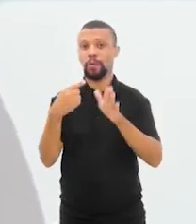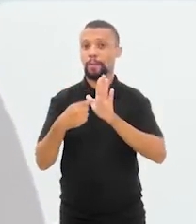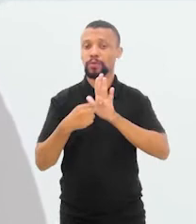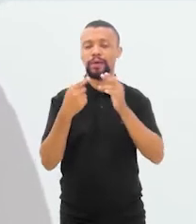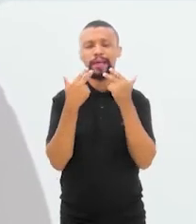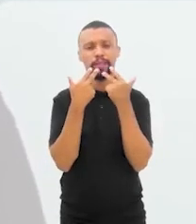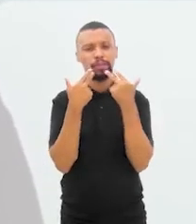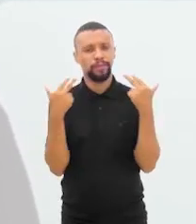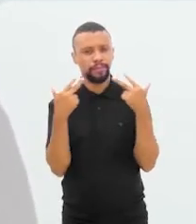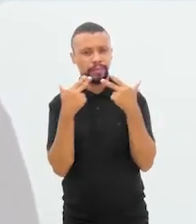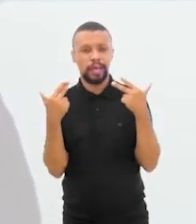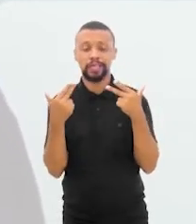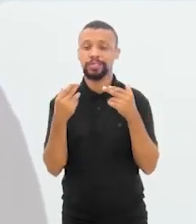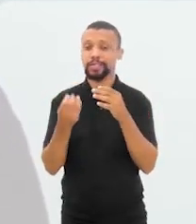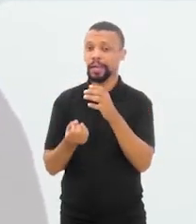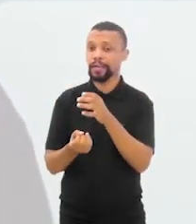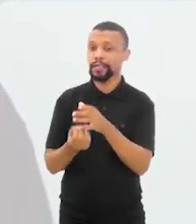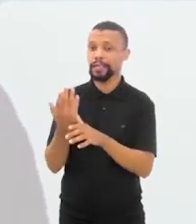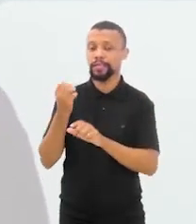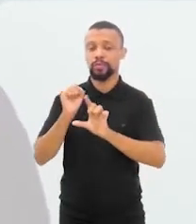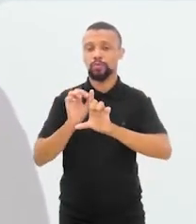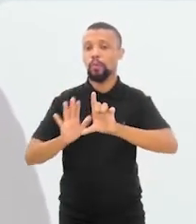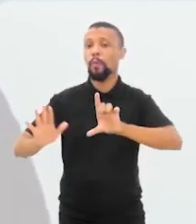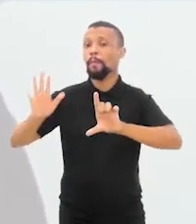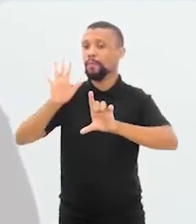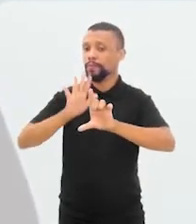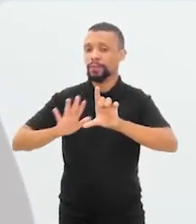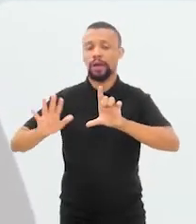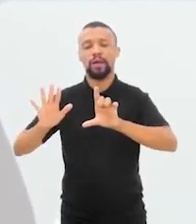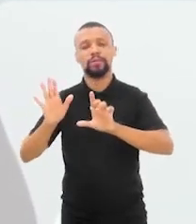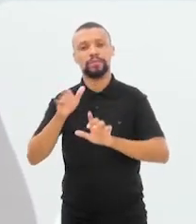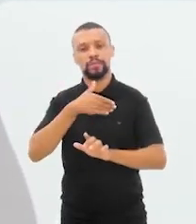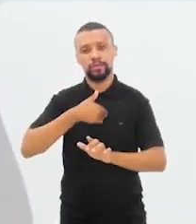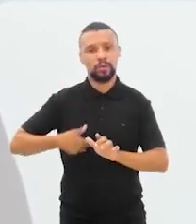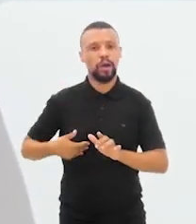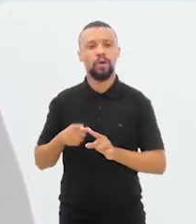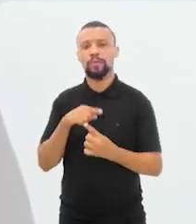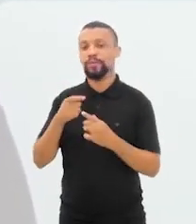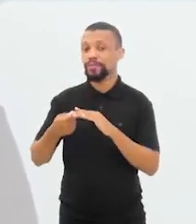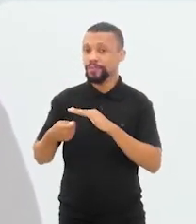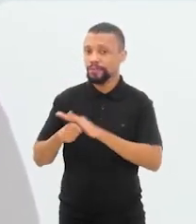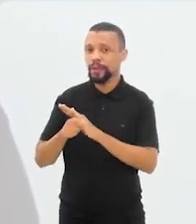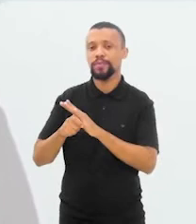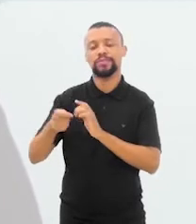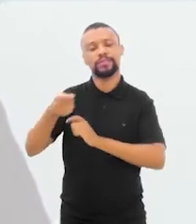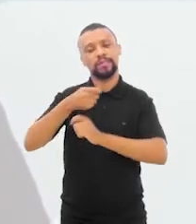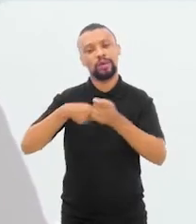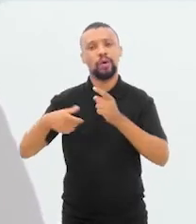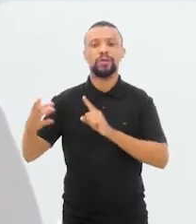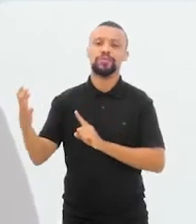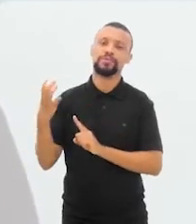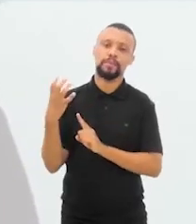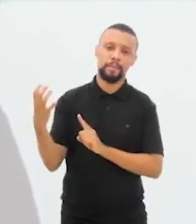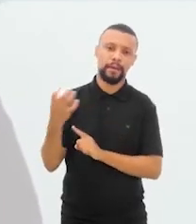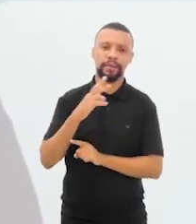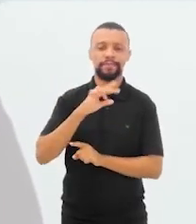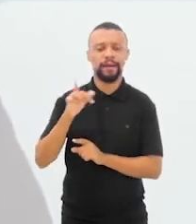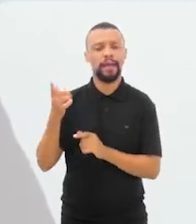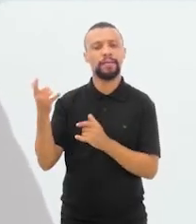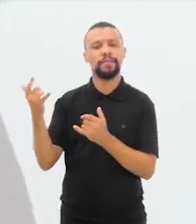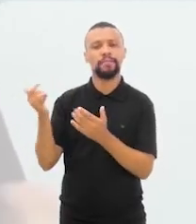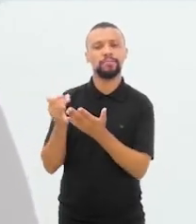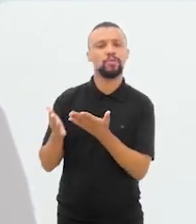em que a gente trouxe a novidade da construção de um observatório estadual dos investimentos e negócios de impacto, que vai